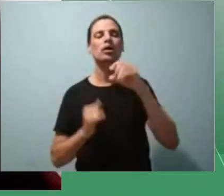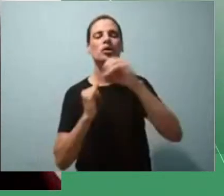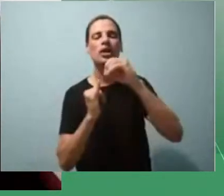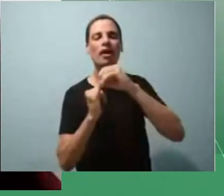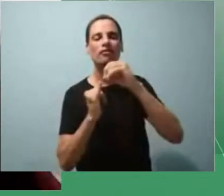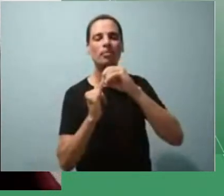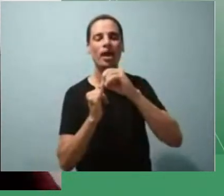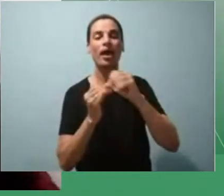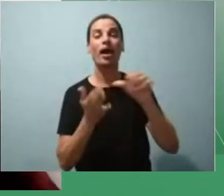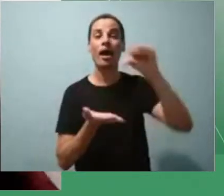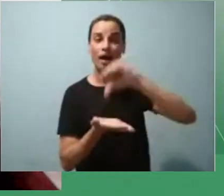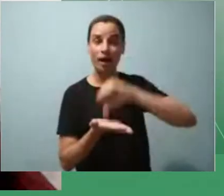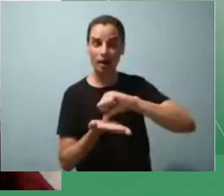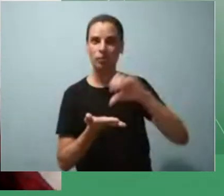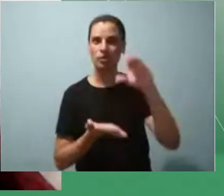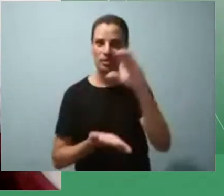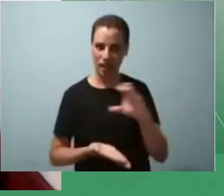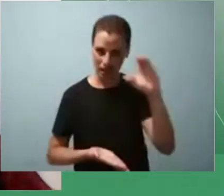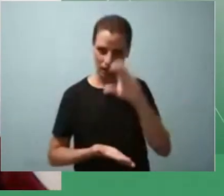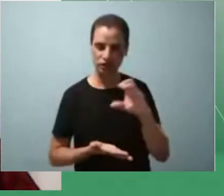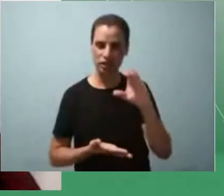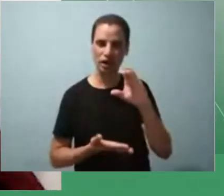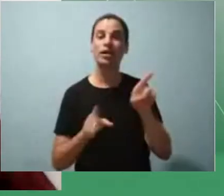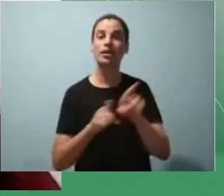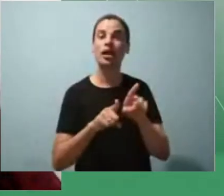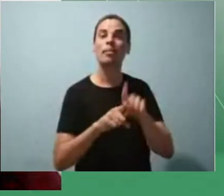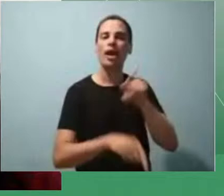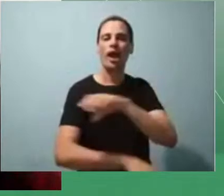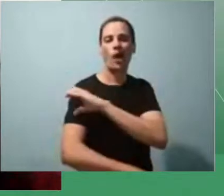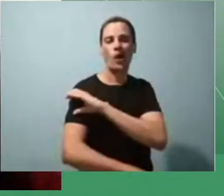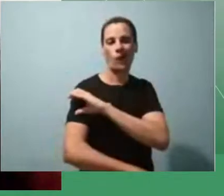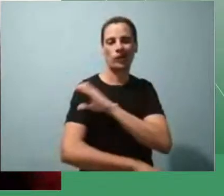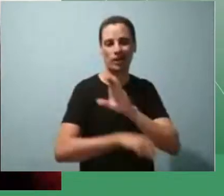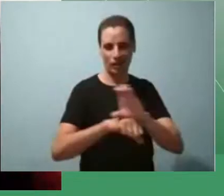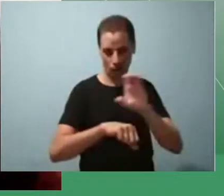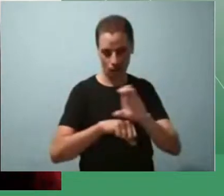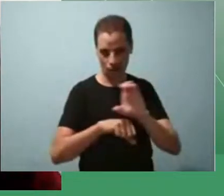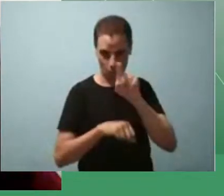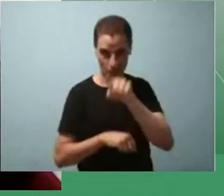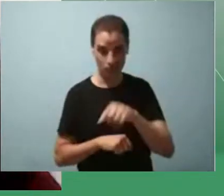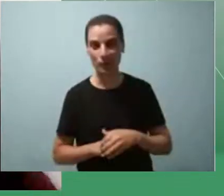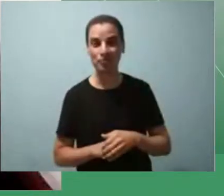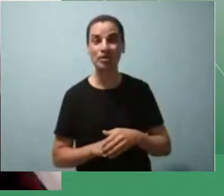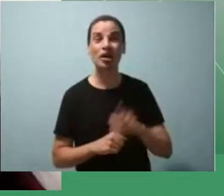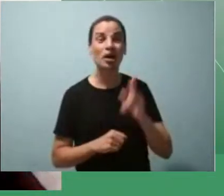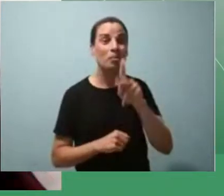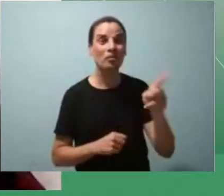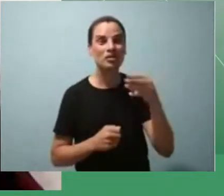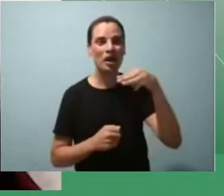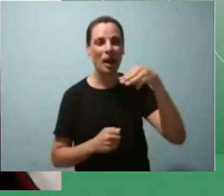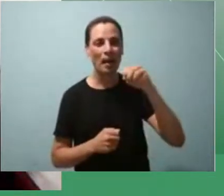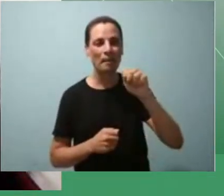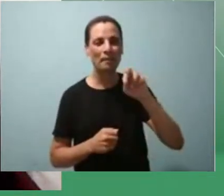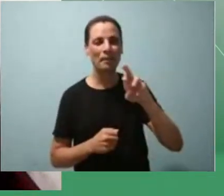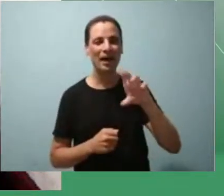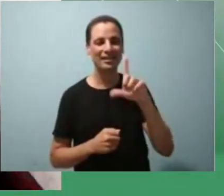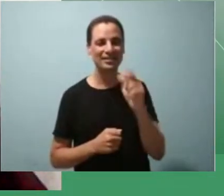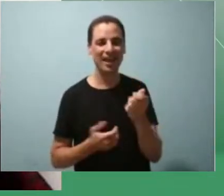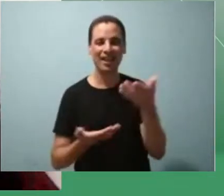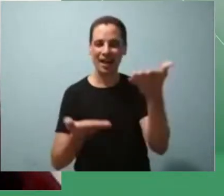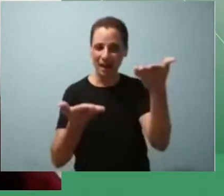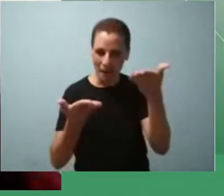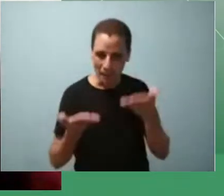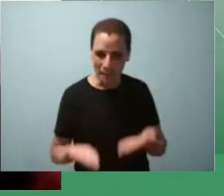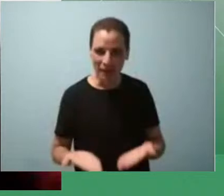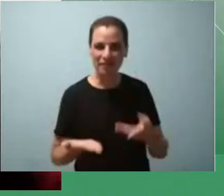atualmente é coordenadora do curso. Então, professora Marcela, seja bem-vinda ao nosso evento, né?